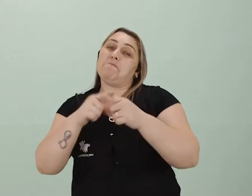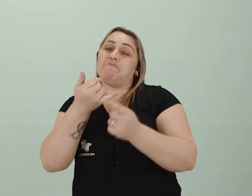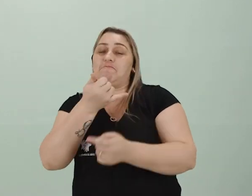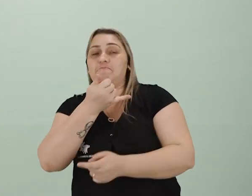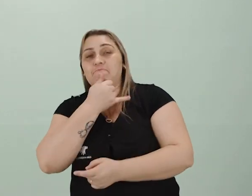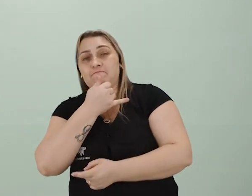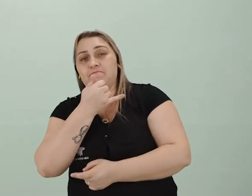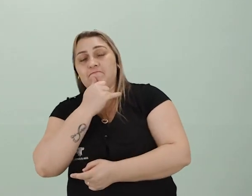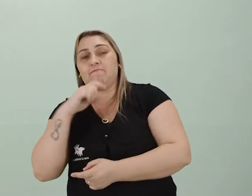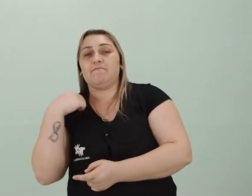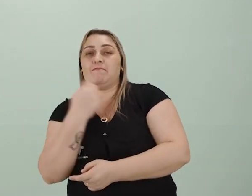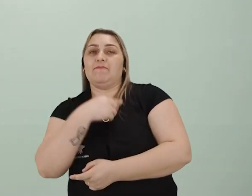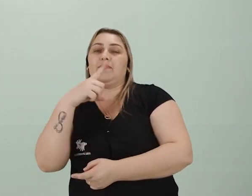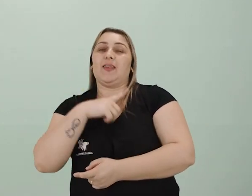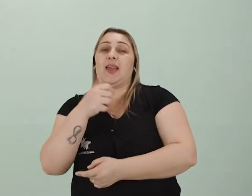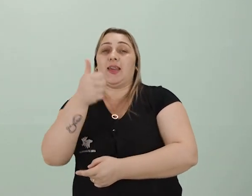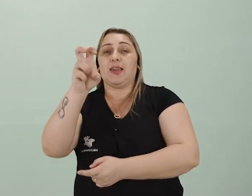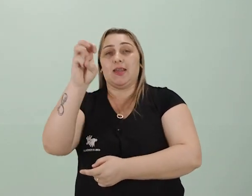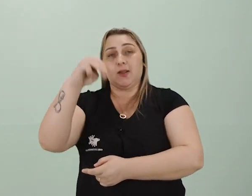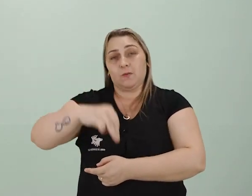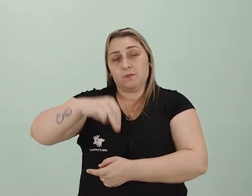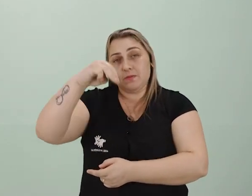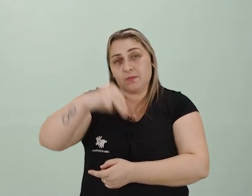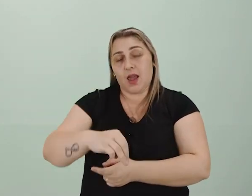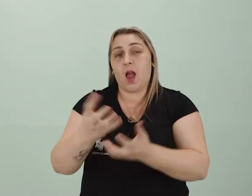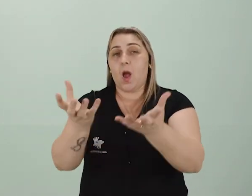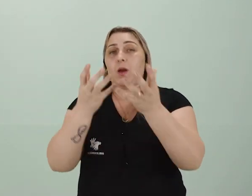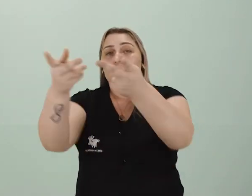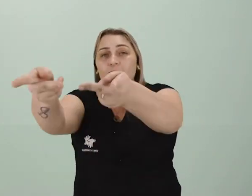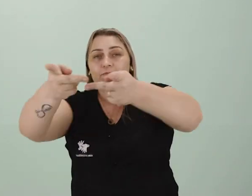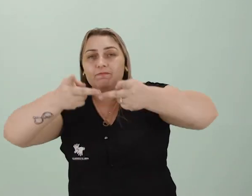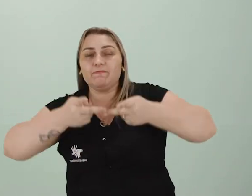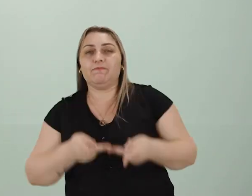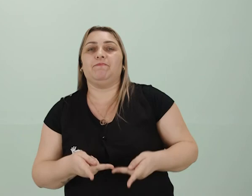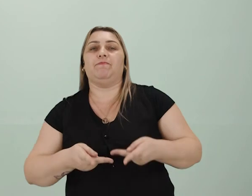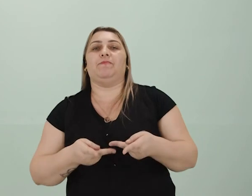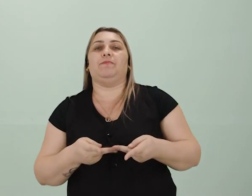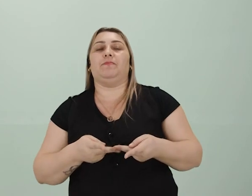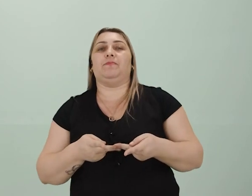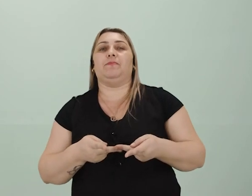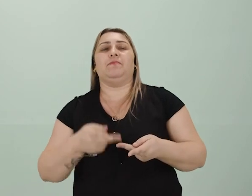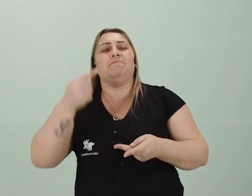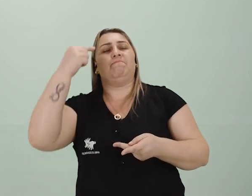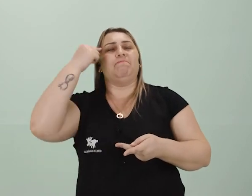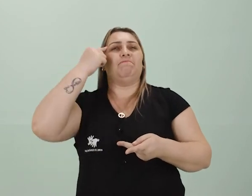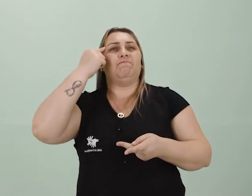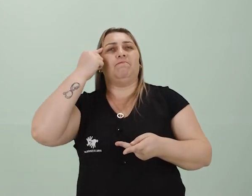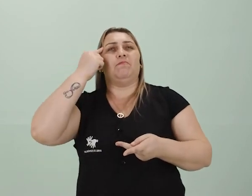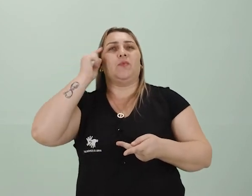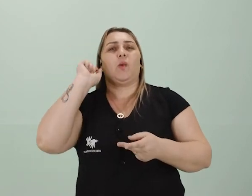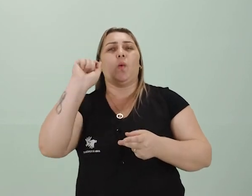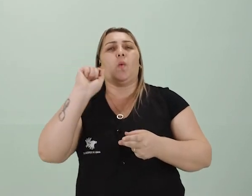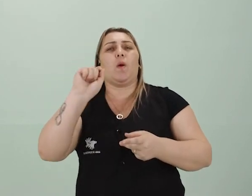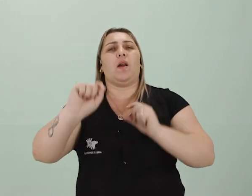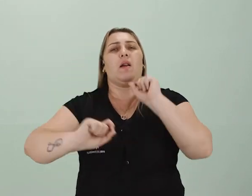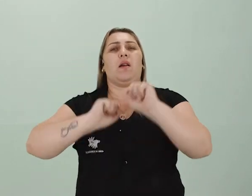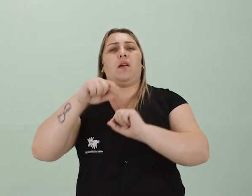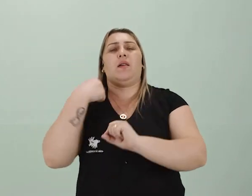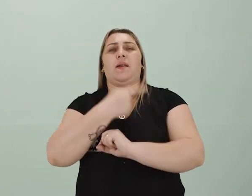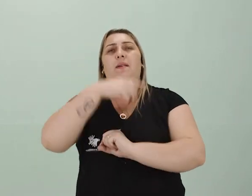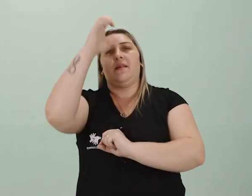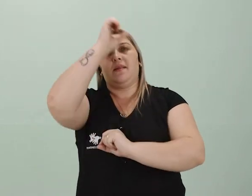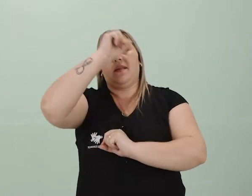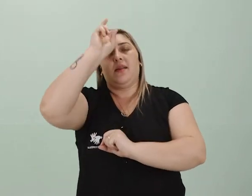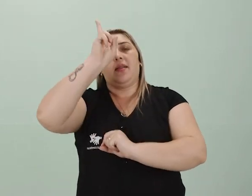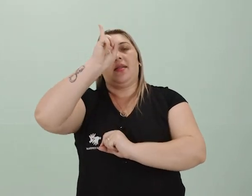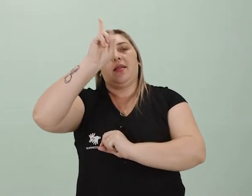infelizmente, nós temos apenas 15 minutos e aí eu quero te convidar para pensar um pouquinho do que a gente aprendeu. Lembrem-se,